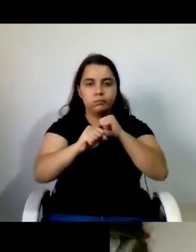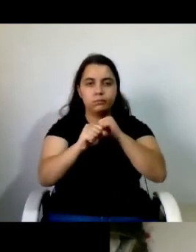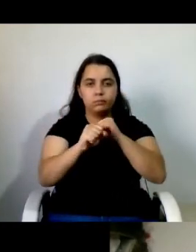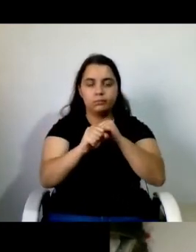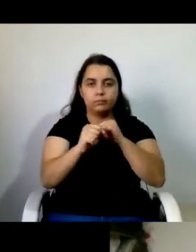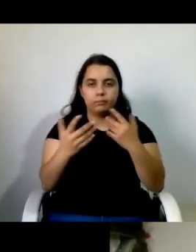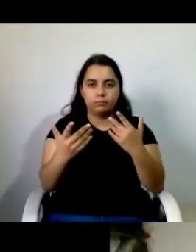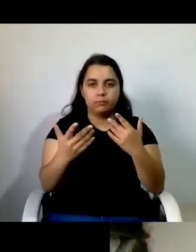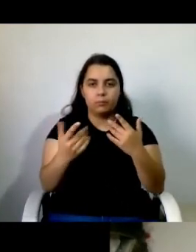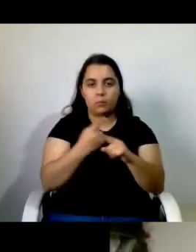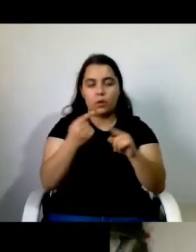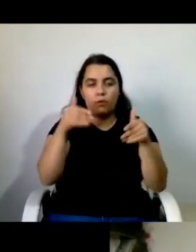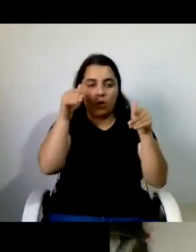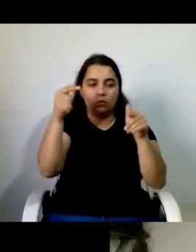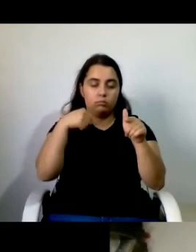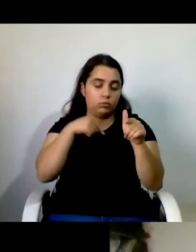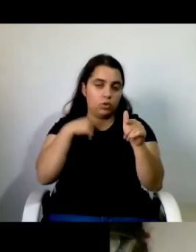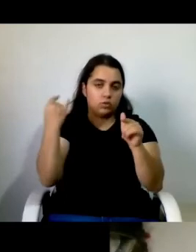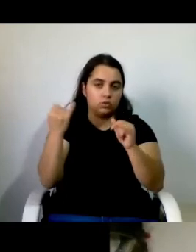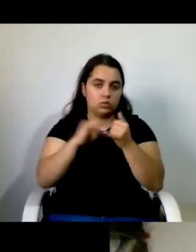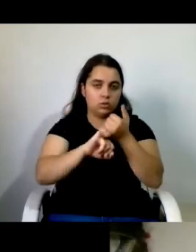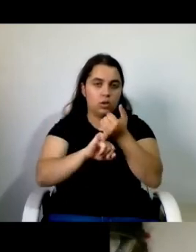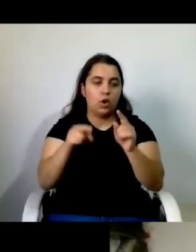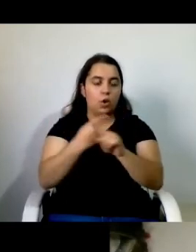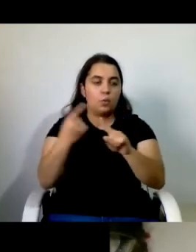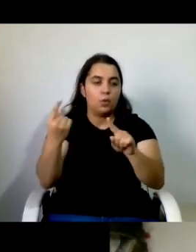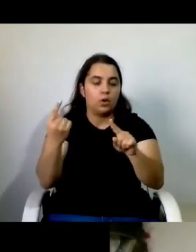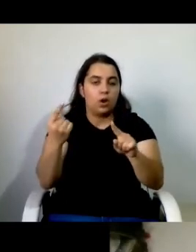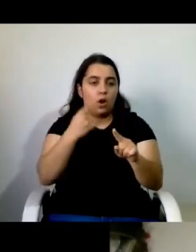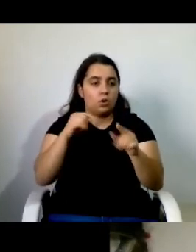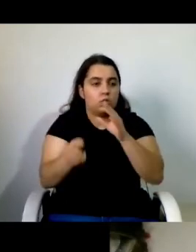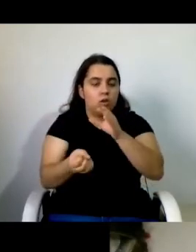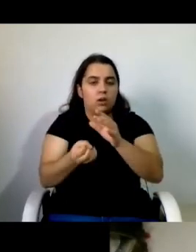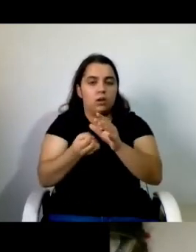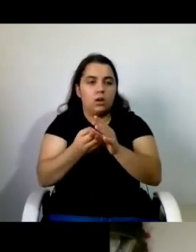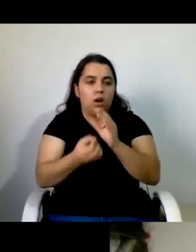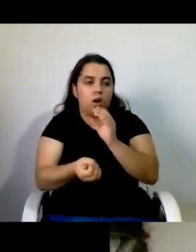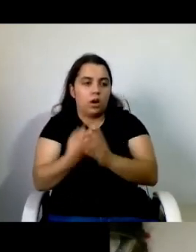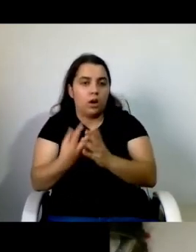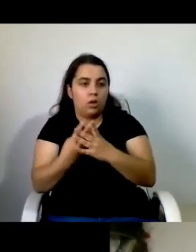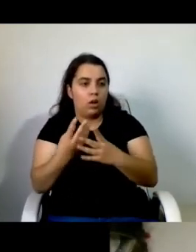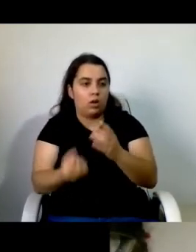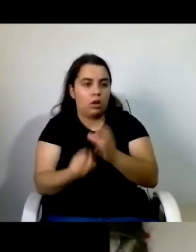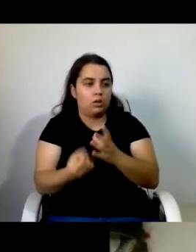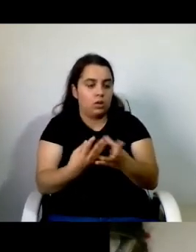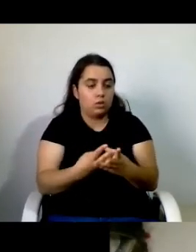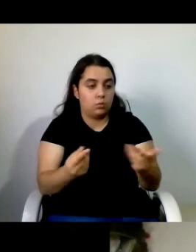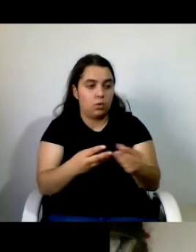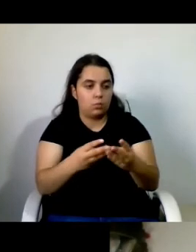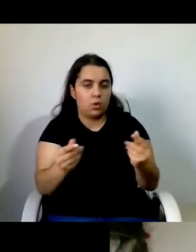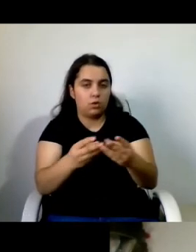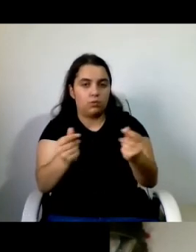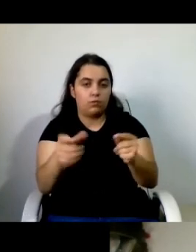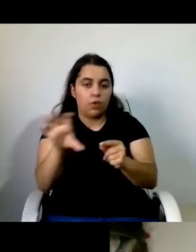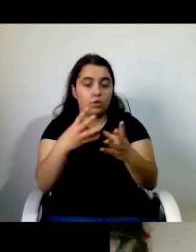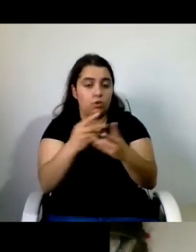fazendo porque fomos adaptando e fomos criando respostas à medida das necessidades das pessoas que apoiamos e também sempre na